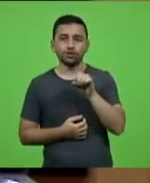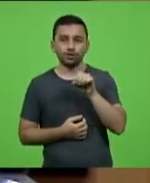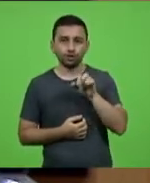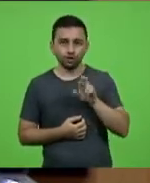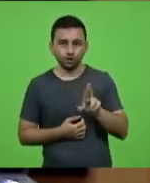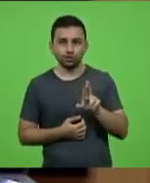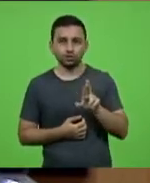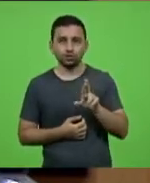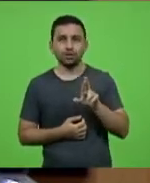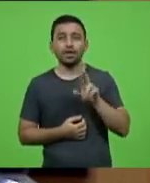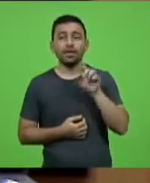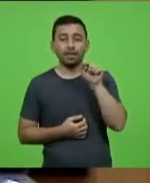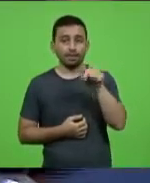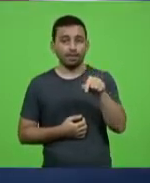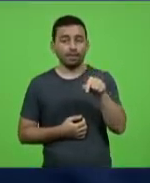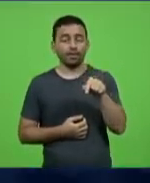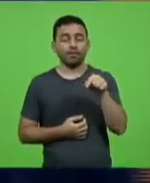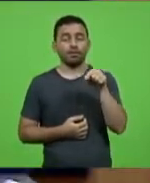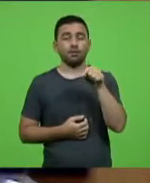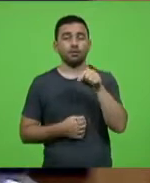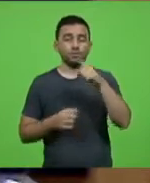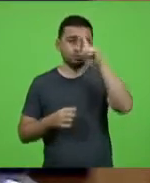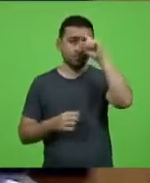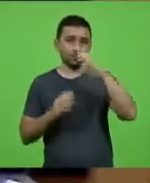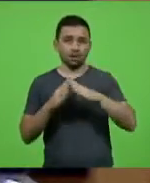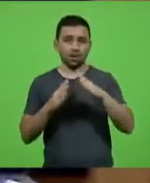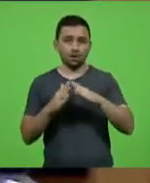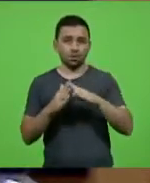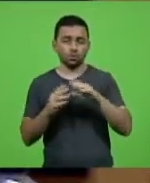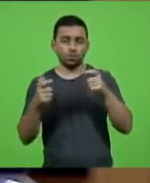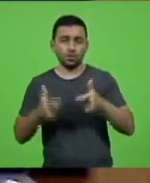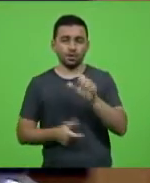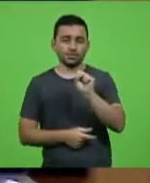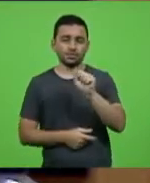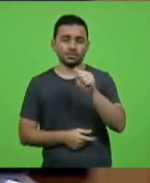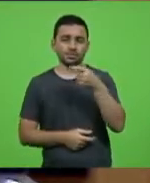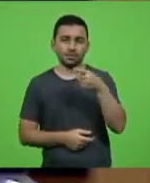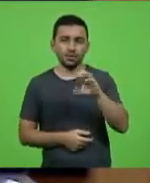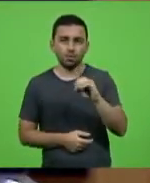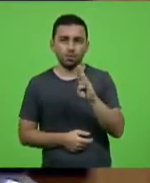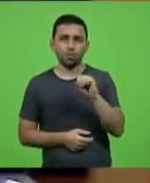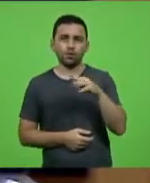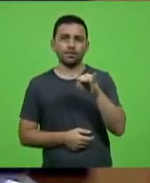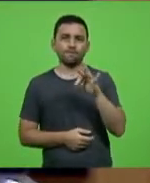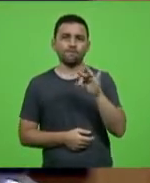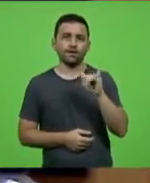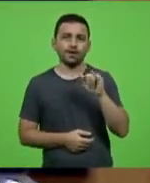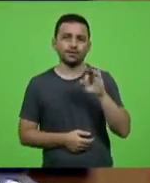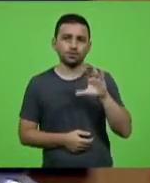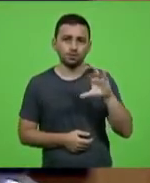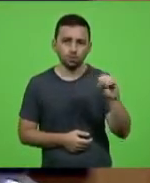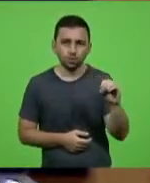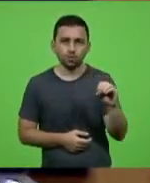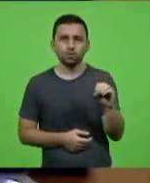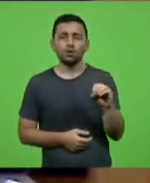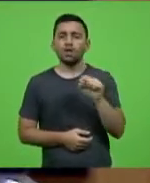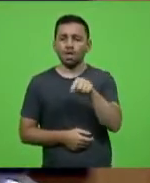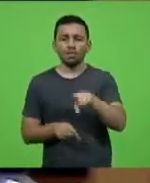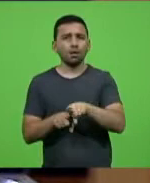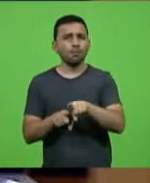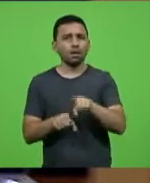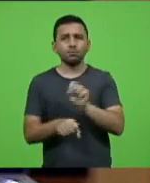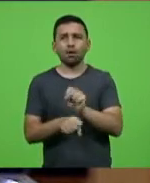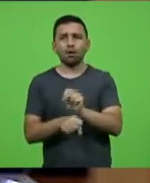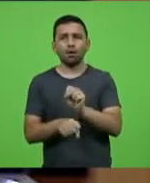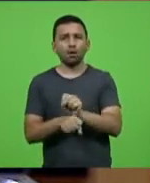que estava aqui no hospital em São Bonifácio, e que também aguardava um leito de UTI.